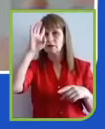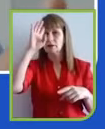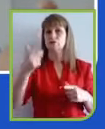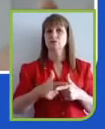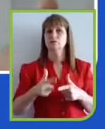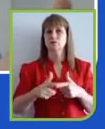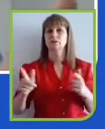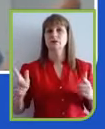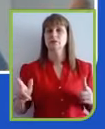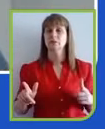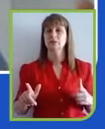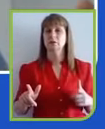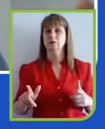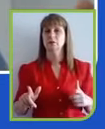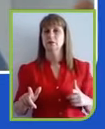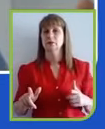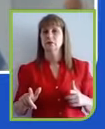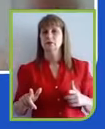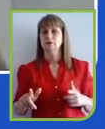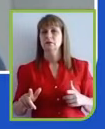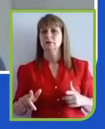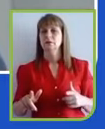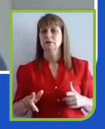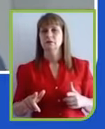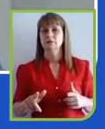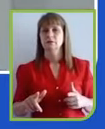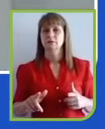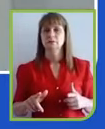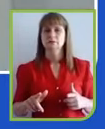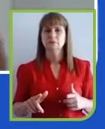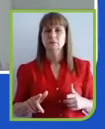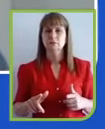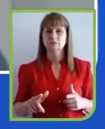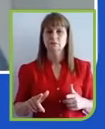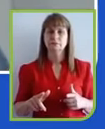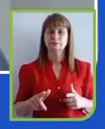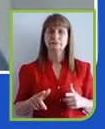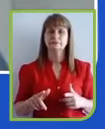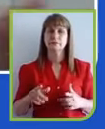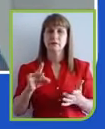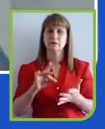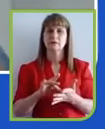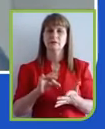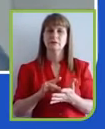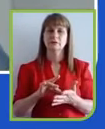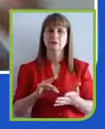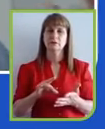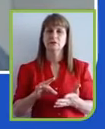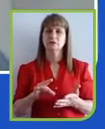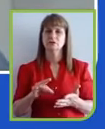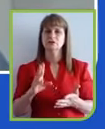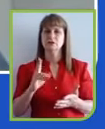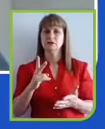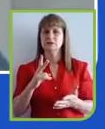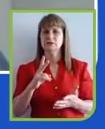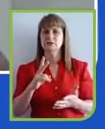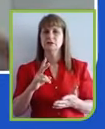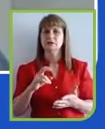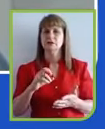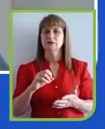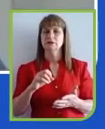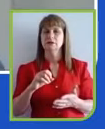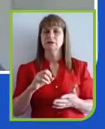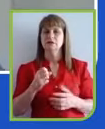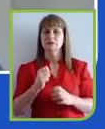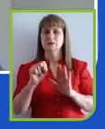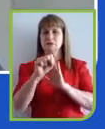de que temos que chegar a uma sociedade carbono neutra na virada da metade desse século, para que as temperaturas sejam controladas, os